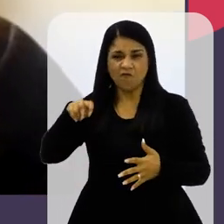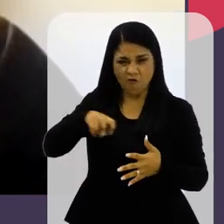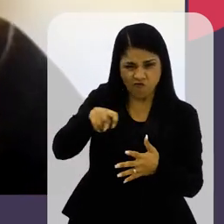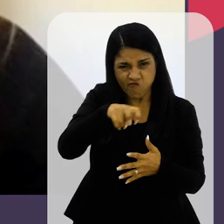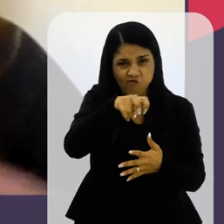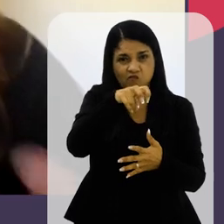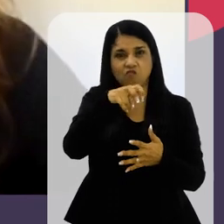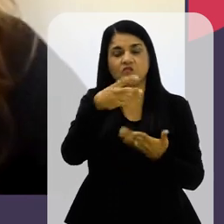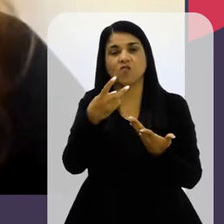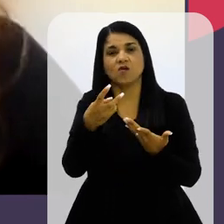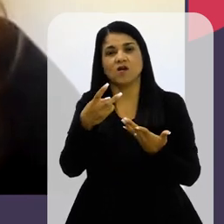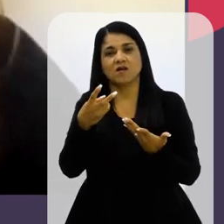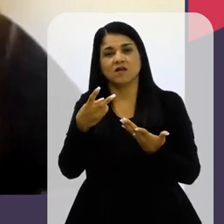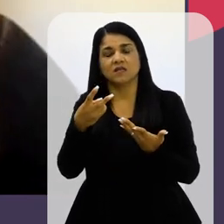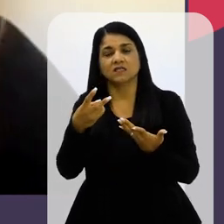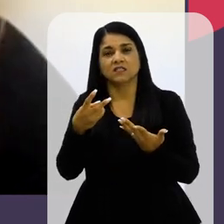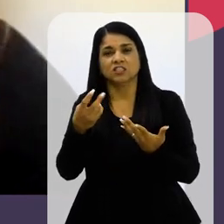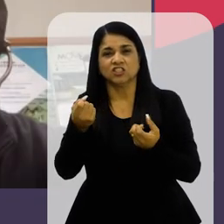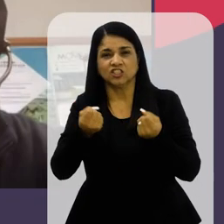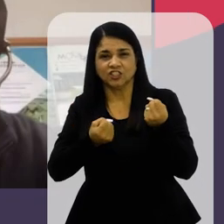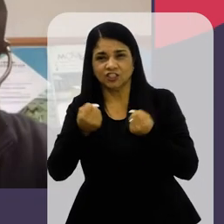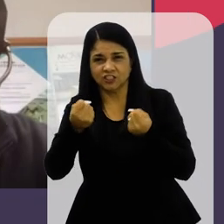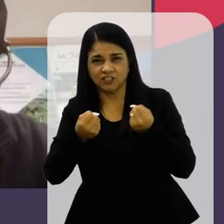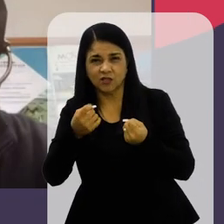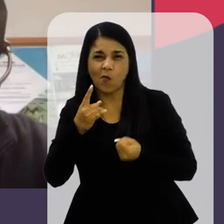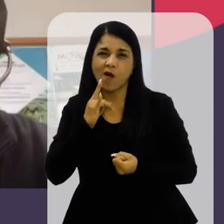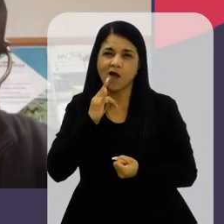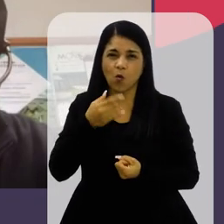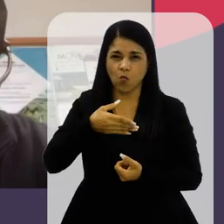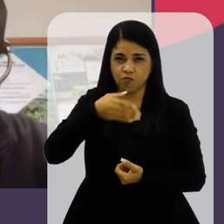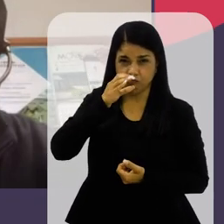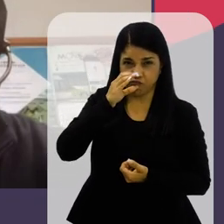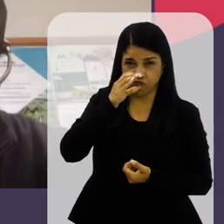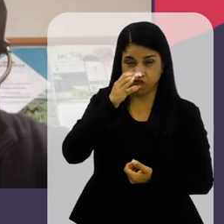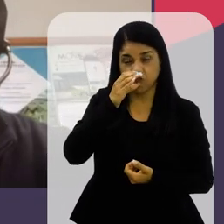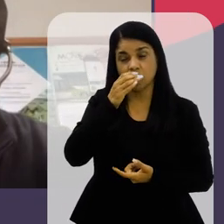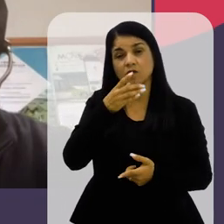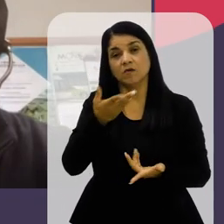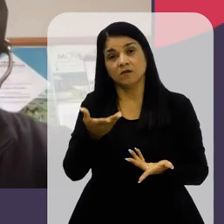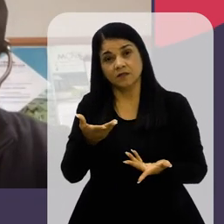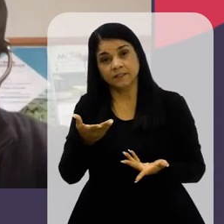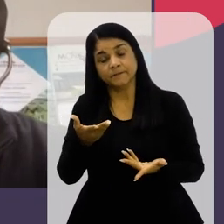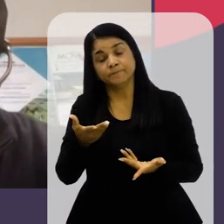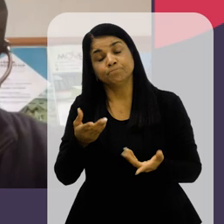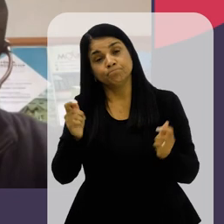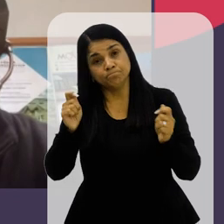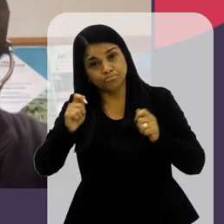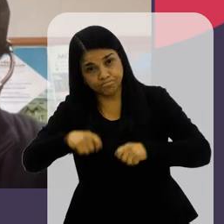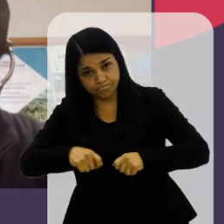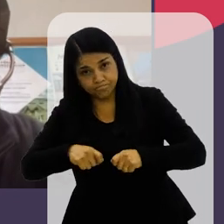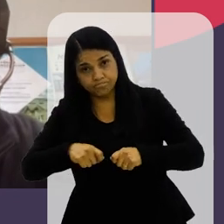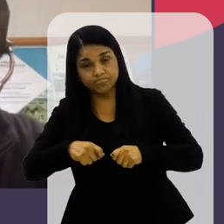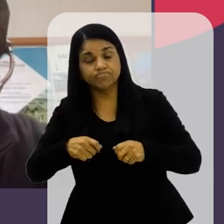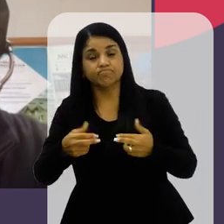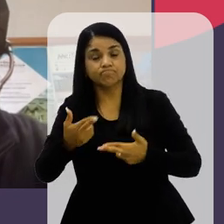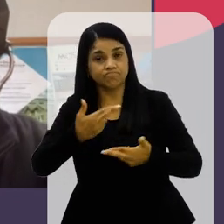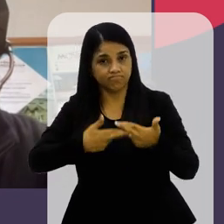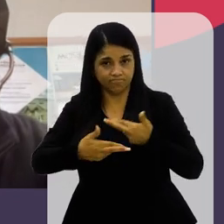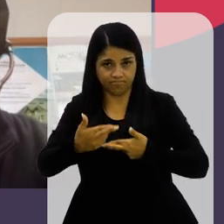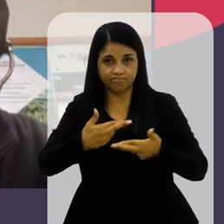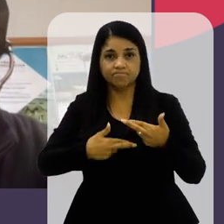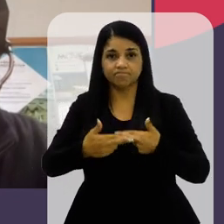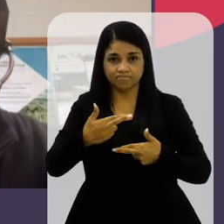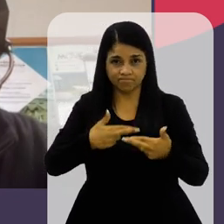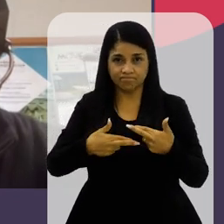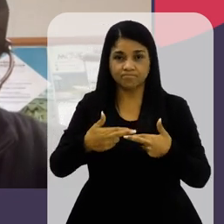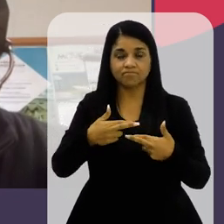velocidade No trânsito Direção sobre Efeito de álcool Né Então Isso pode estar Relacionado